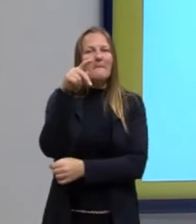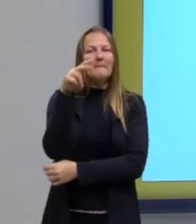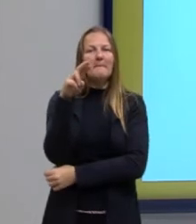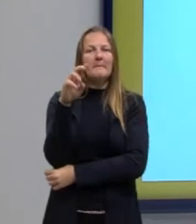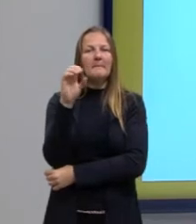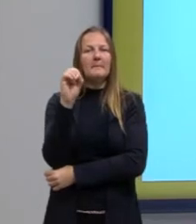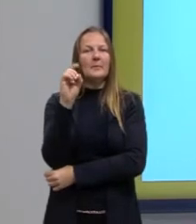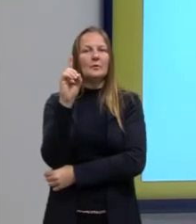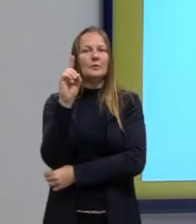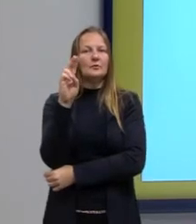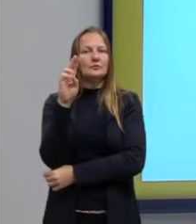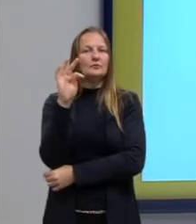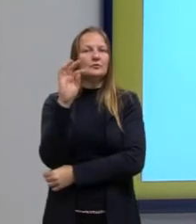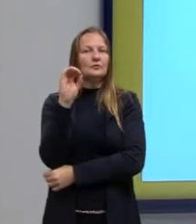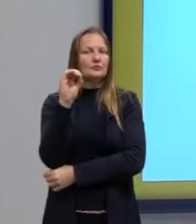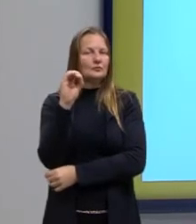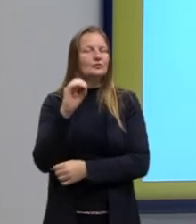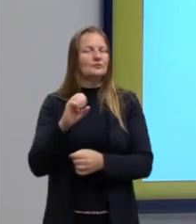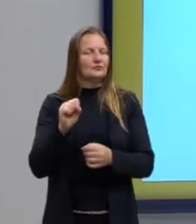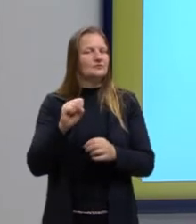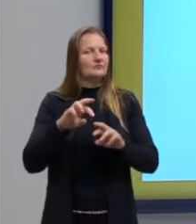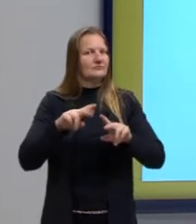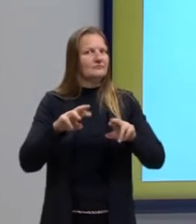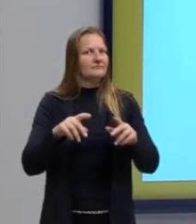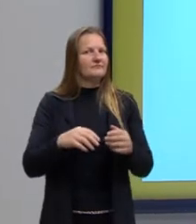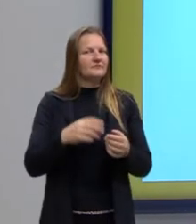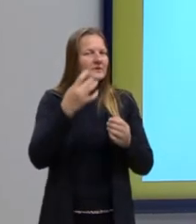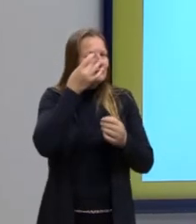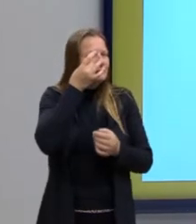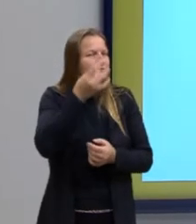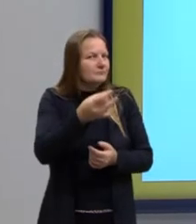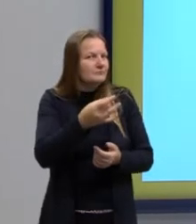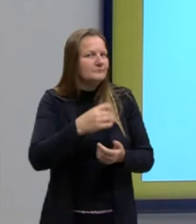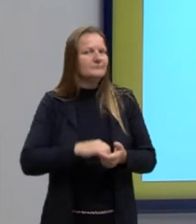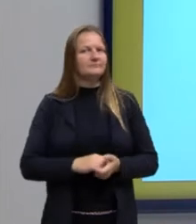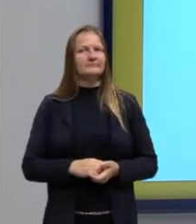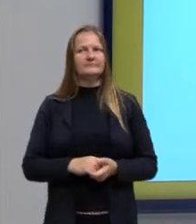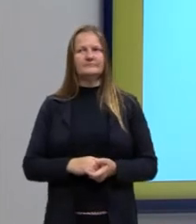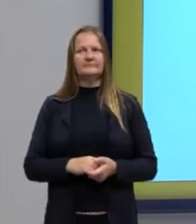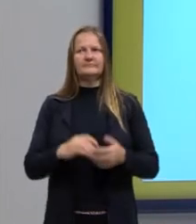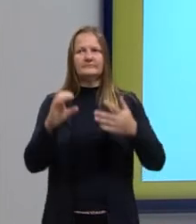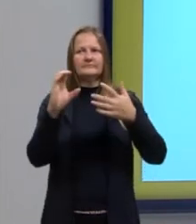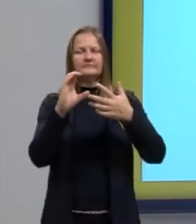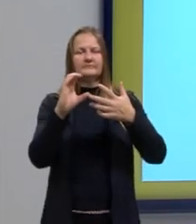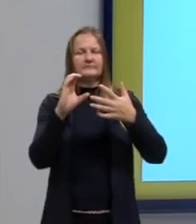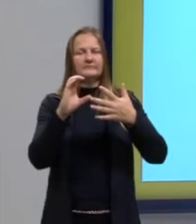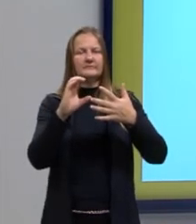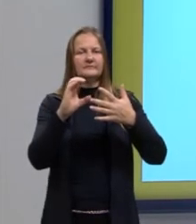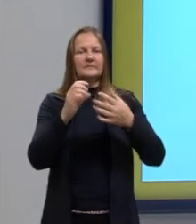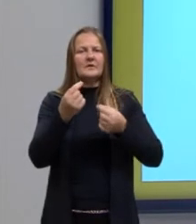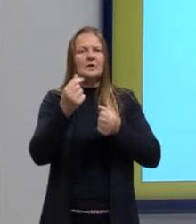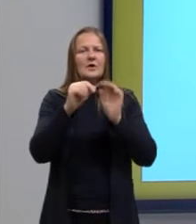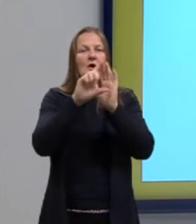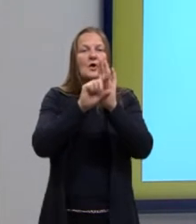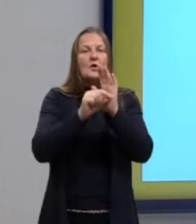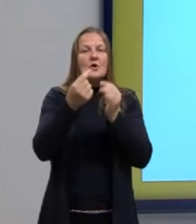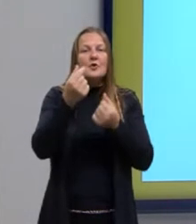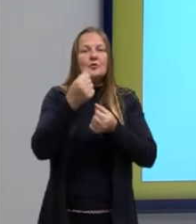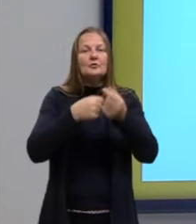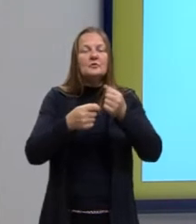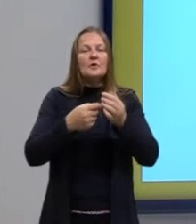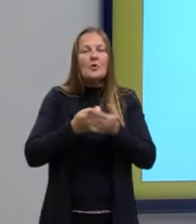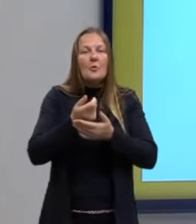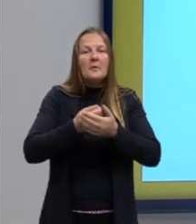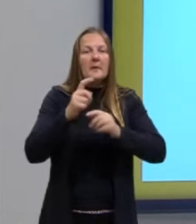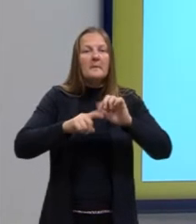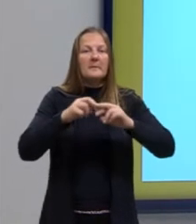se fosse para pegar aquelas pessoas que não estão tendo atenção. A letra C. Economizar com a compra de